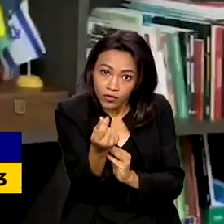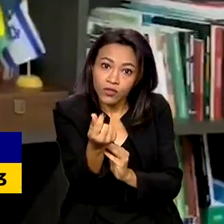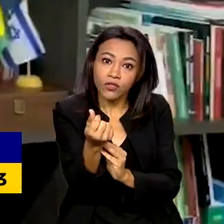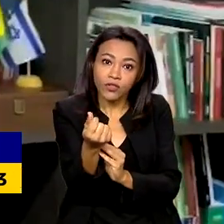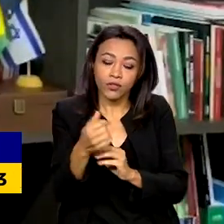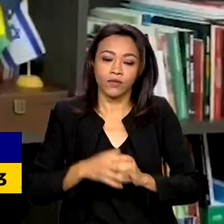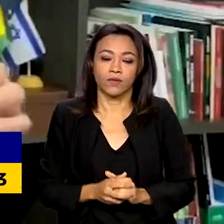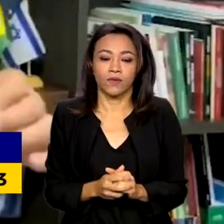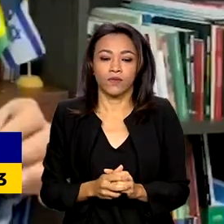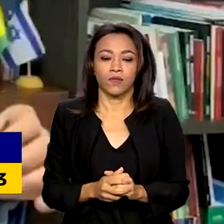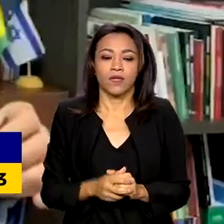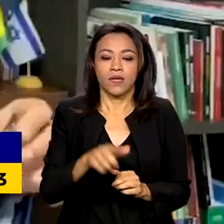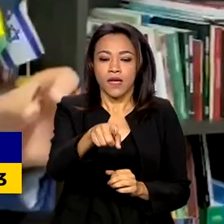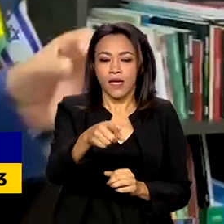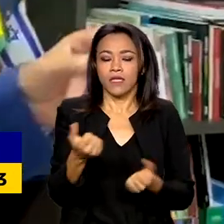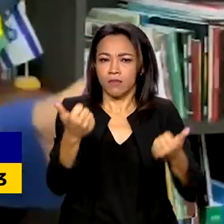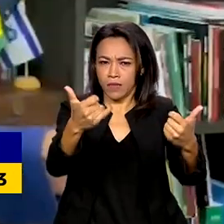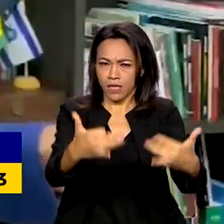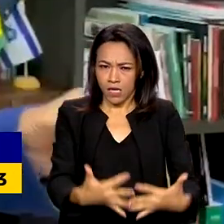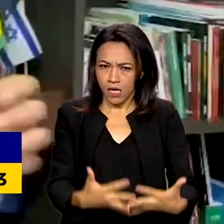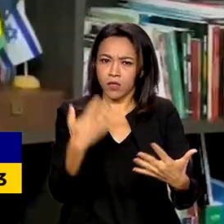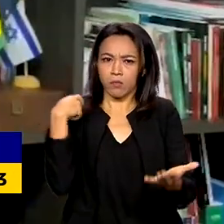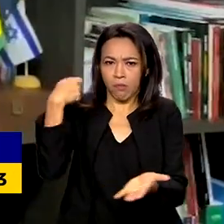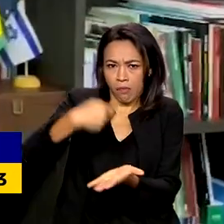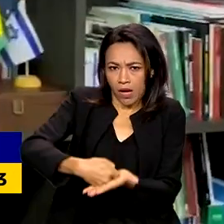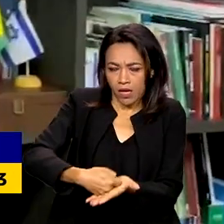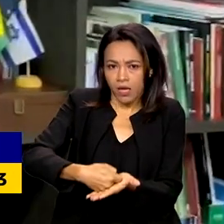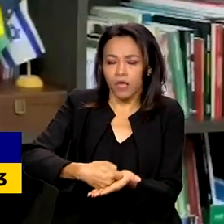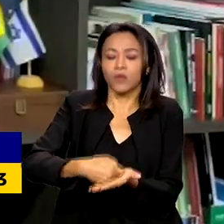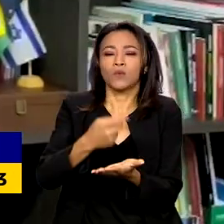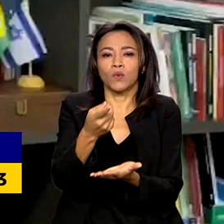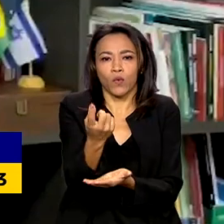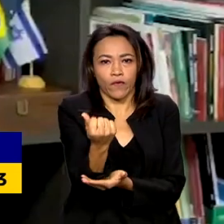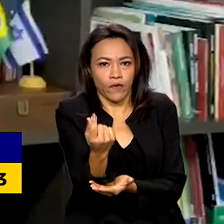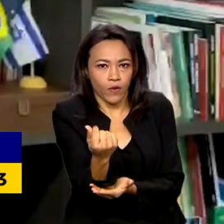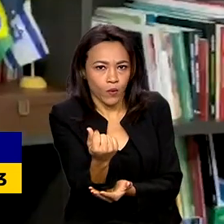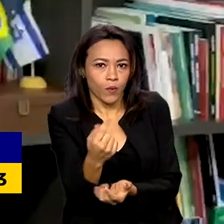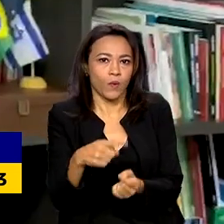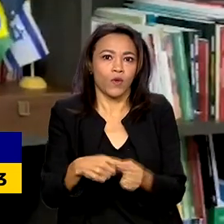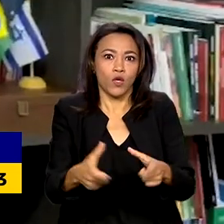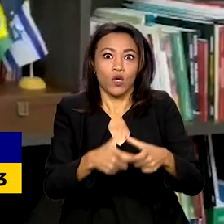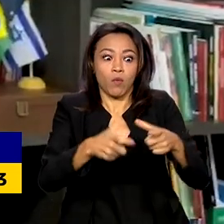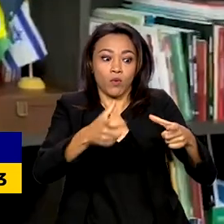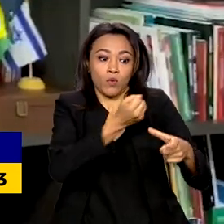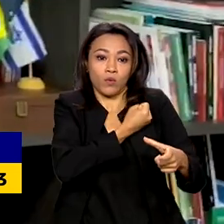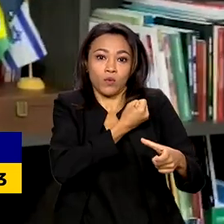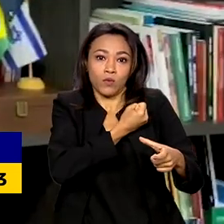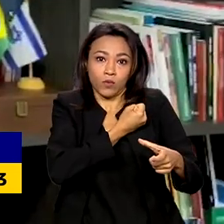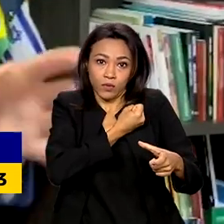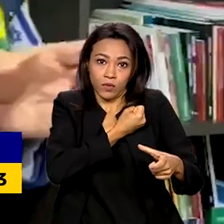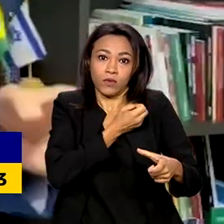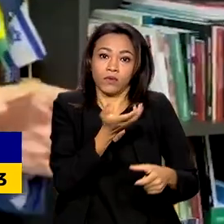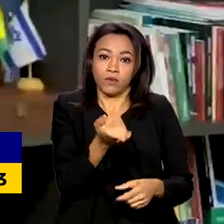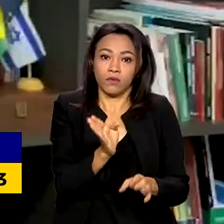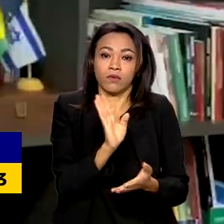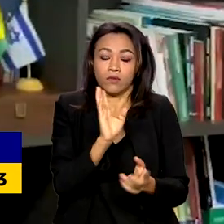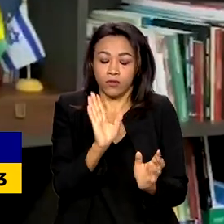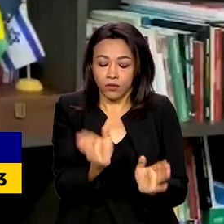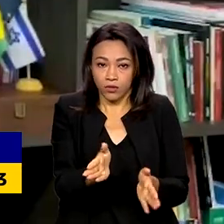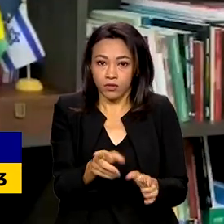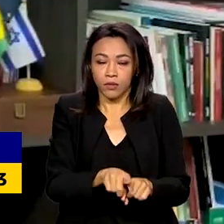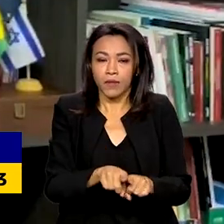maior pagamento em valor e em número de atendimento por benefício médio com